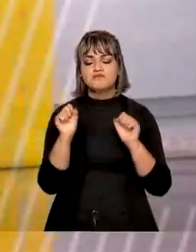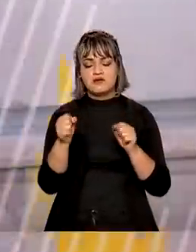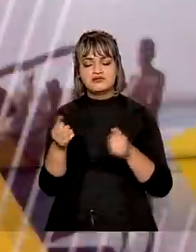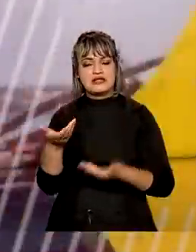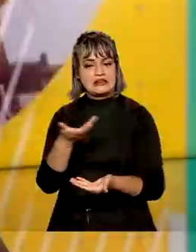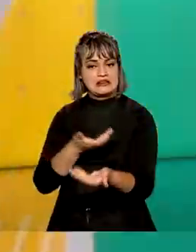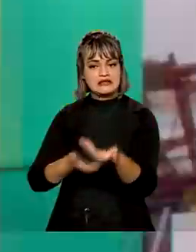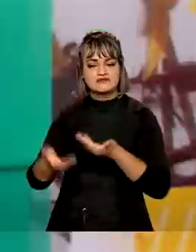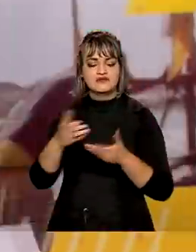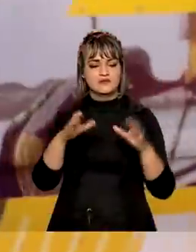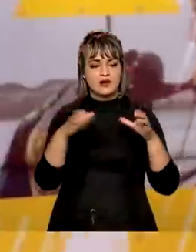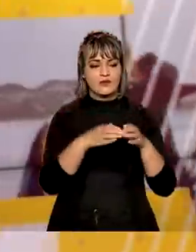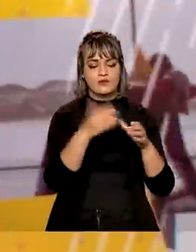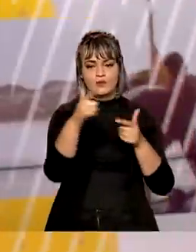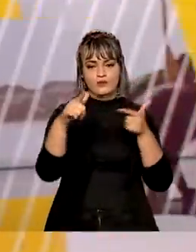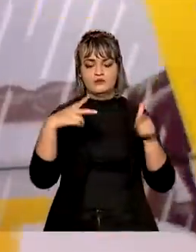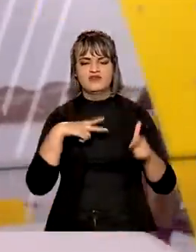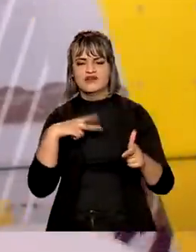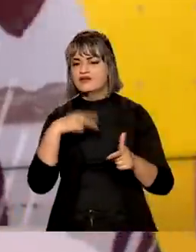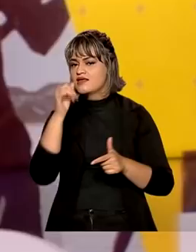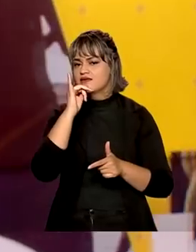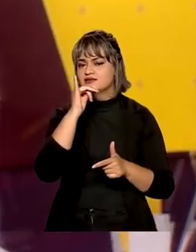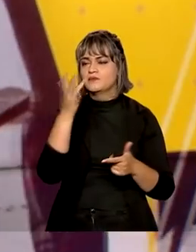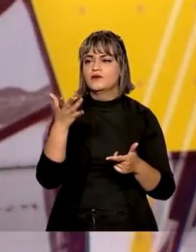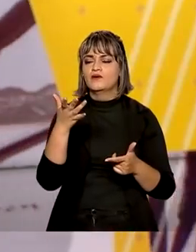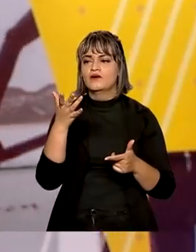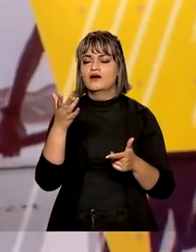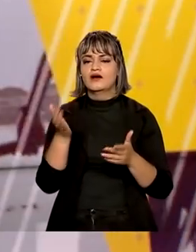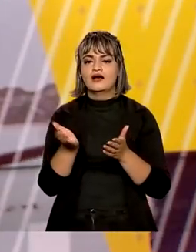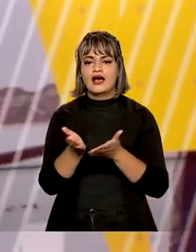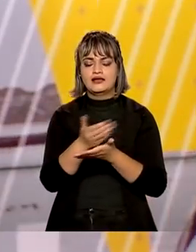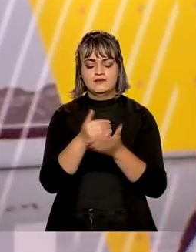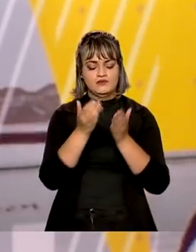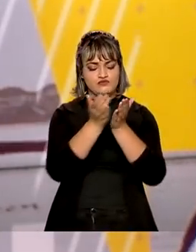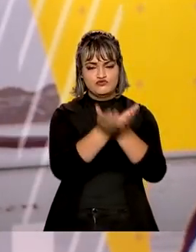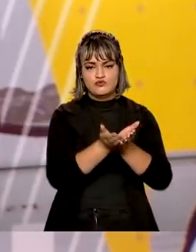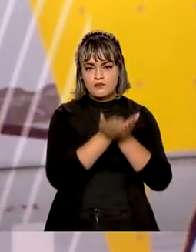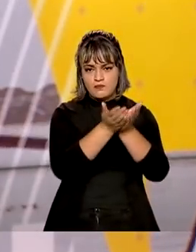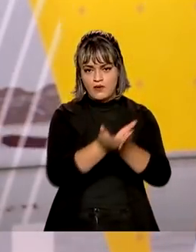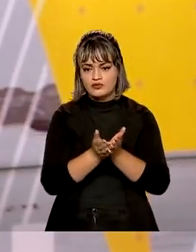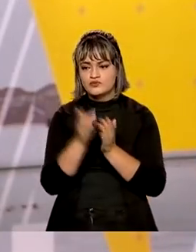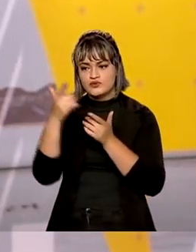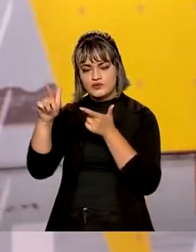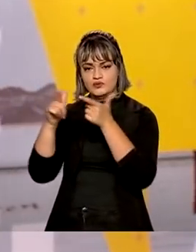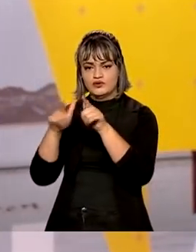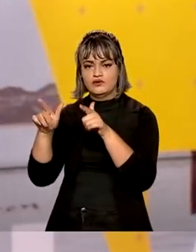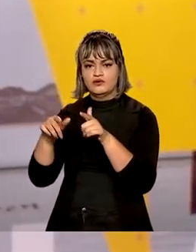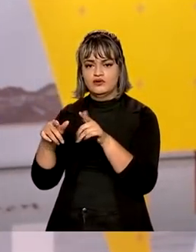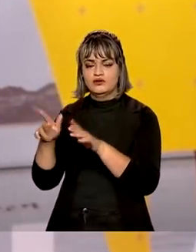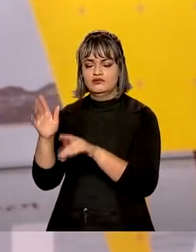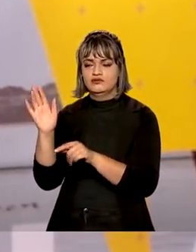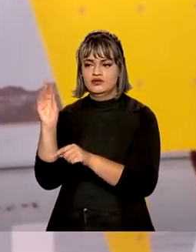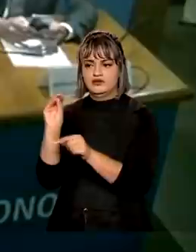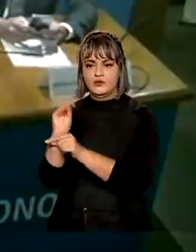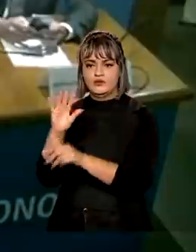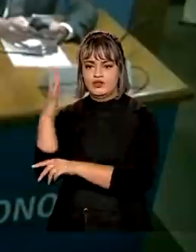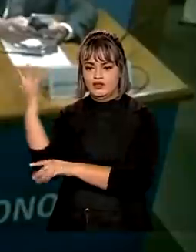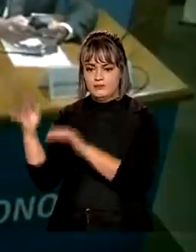transferidos para grupos privados. Entre eles, estão o arrendamento de portos e a concessão de unidades de conservação.